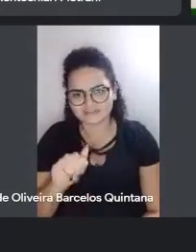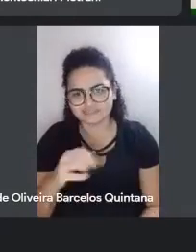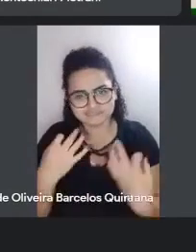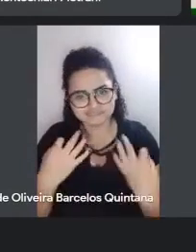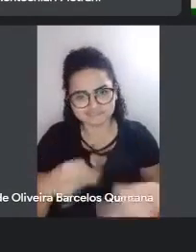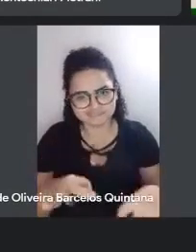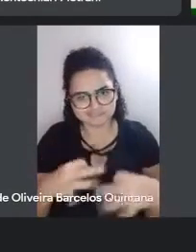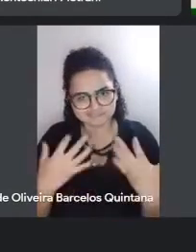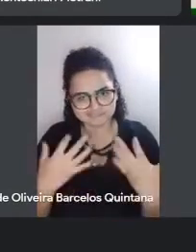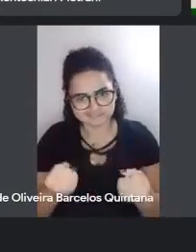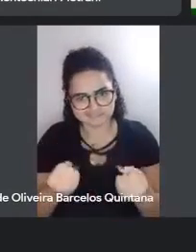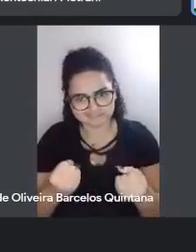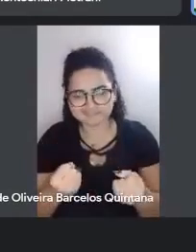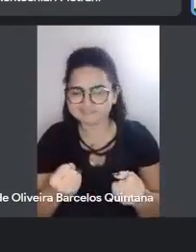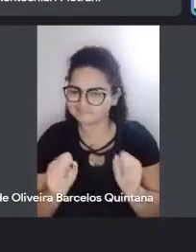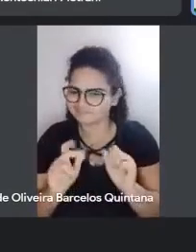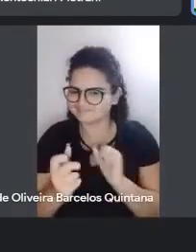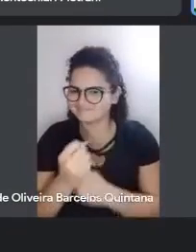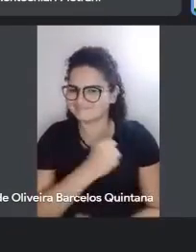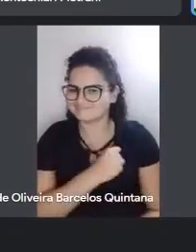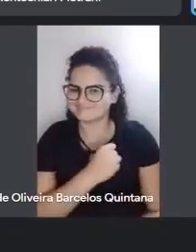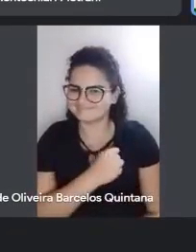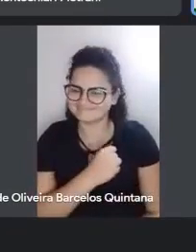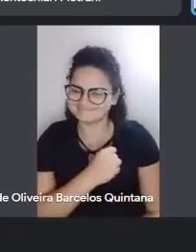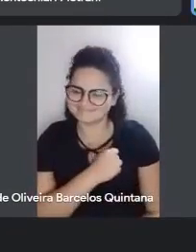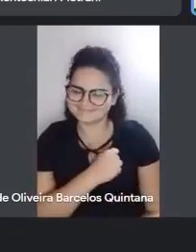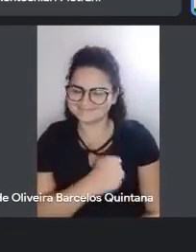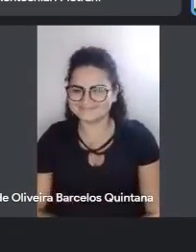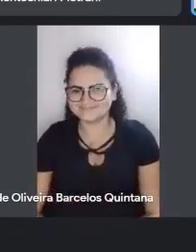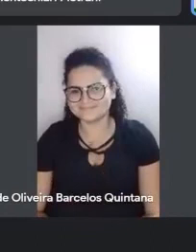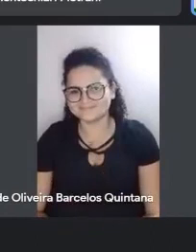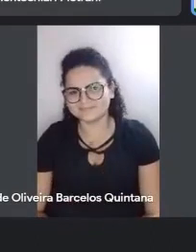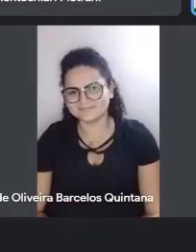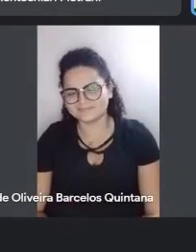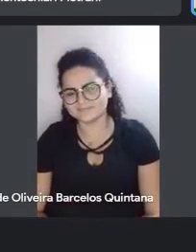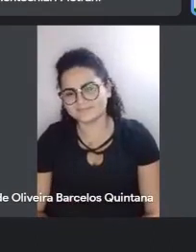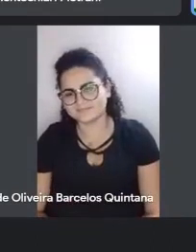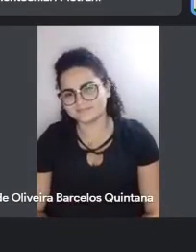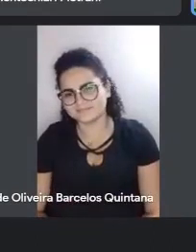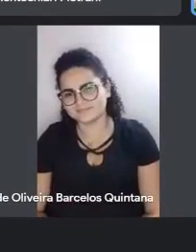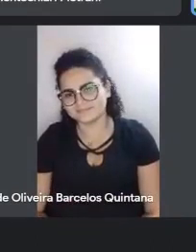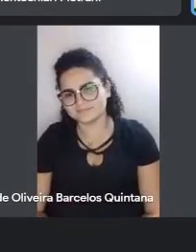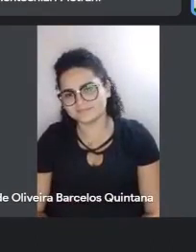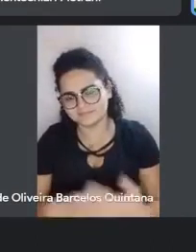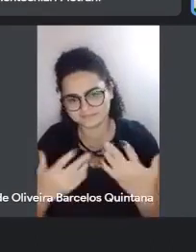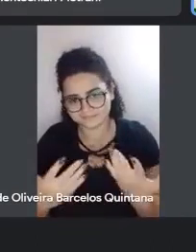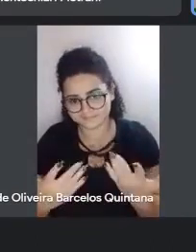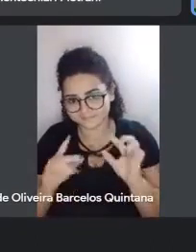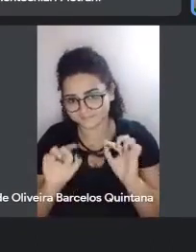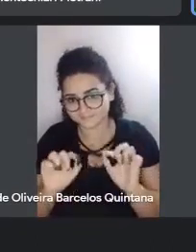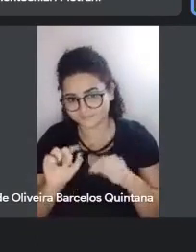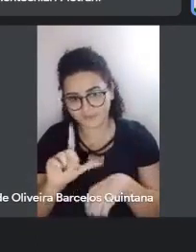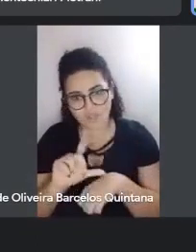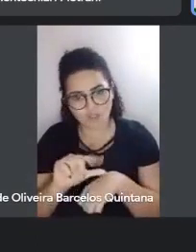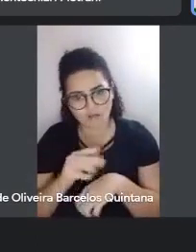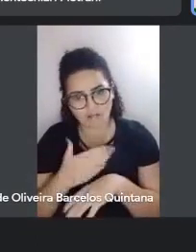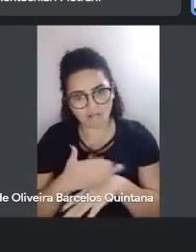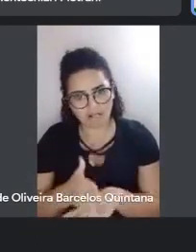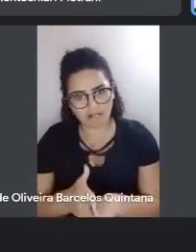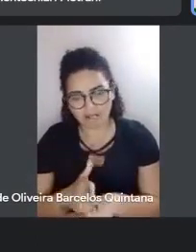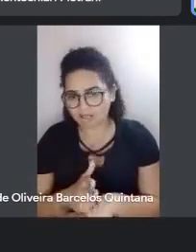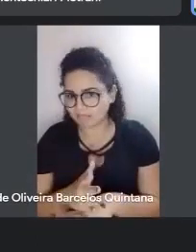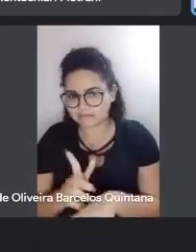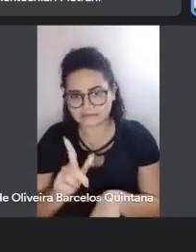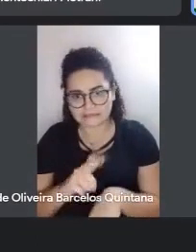Vamos juntos Então vamos embora Vamos embora Gente, eu Olha só A hora passou A gente estourou o